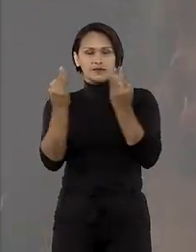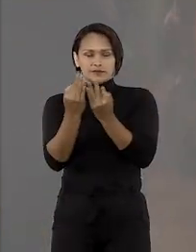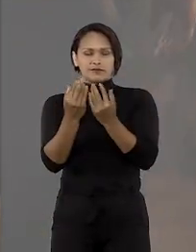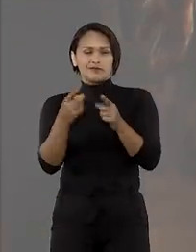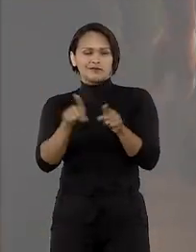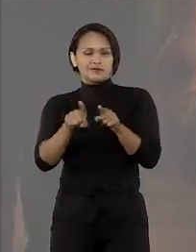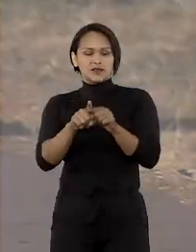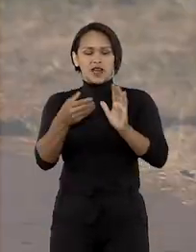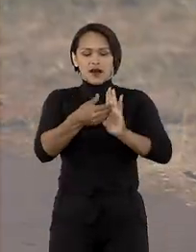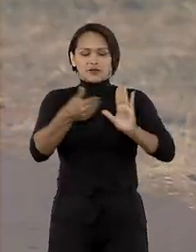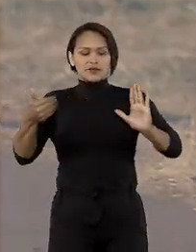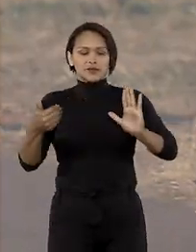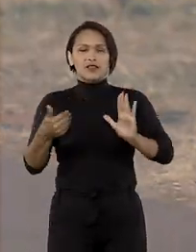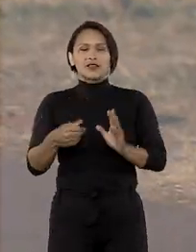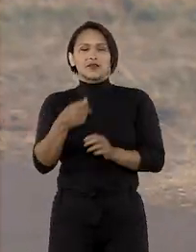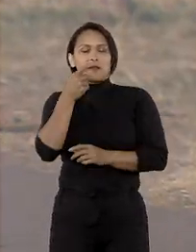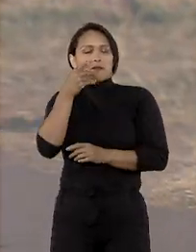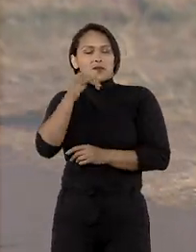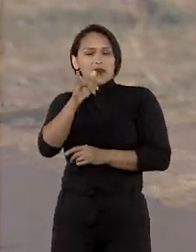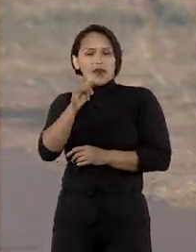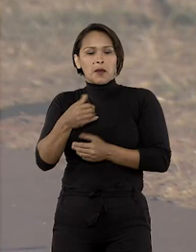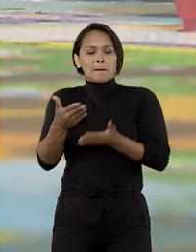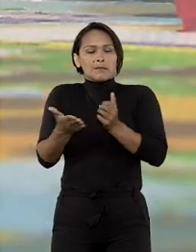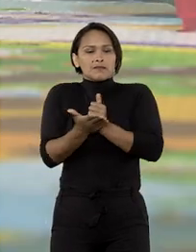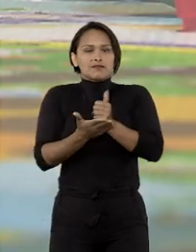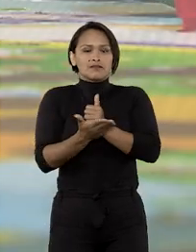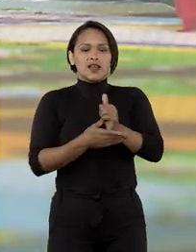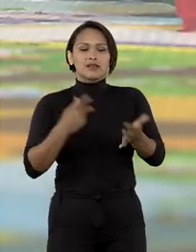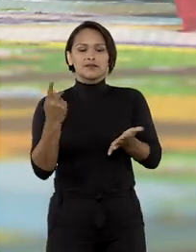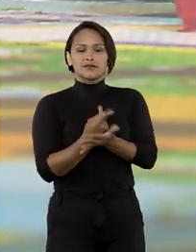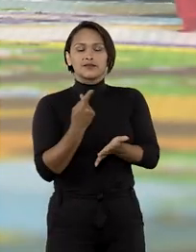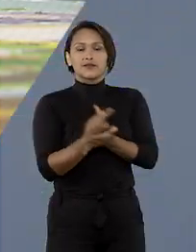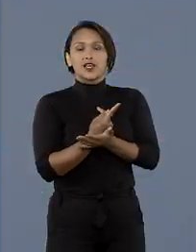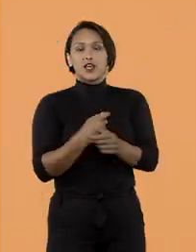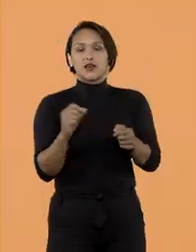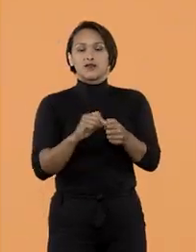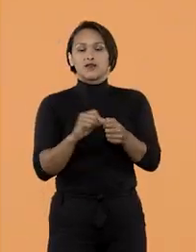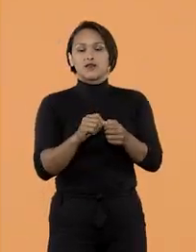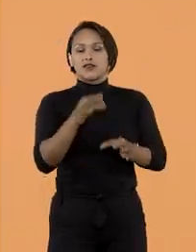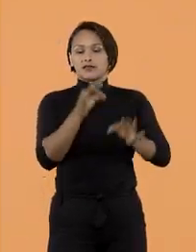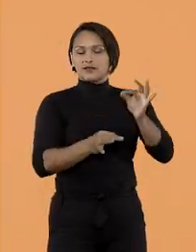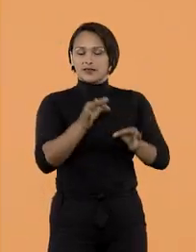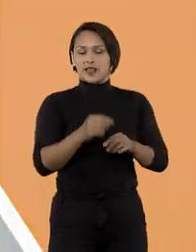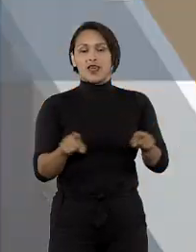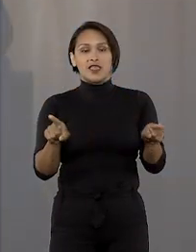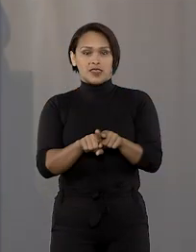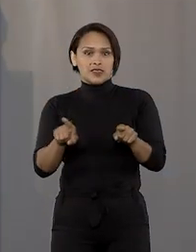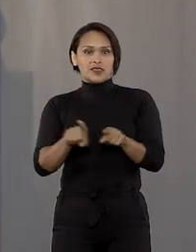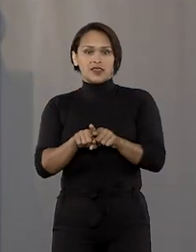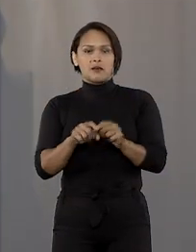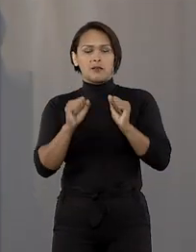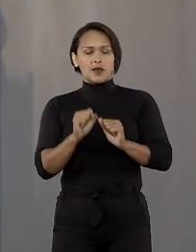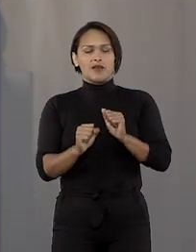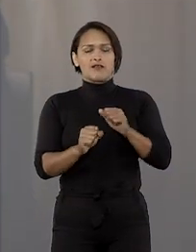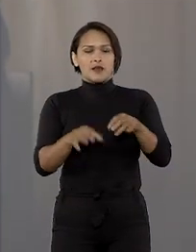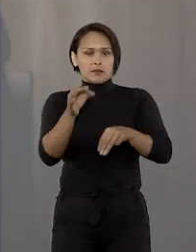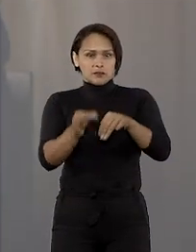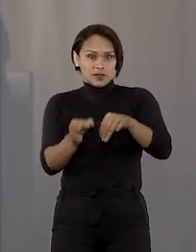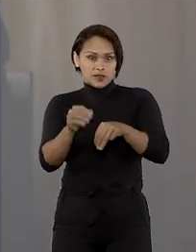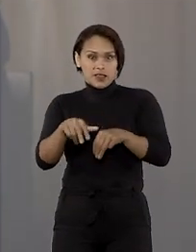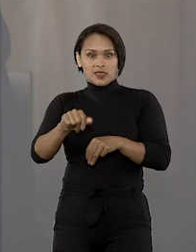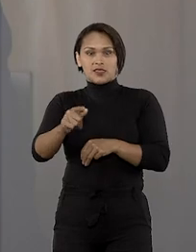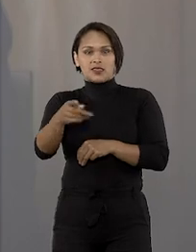não impede desconstituição da paternidade baseada em erro induzido. Você vai ver também, ministro